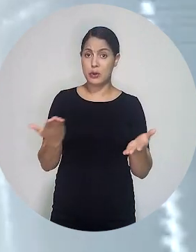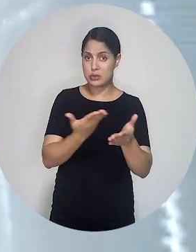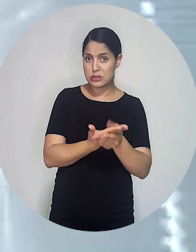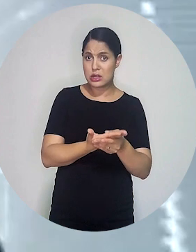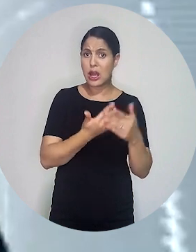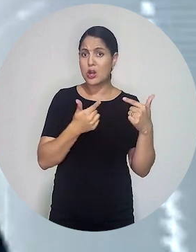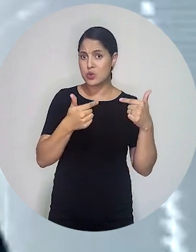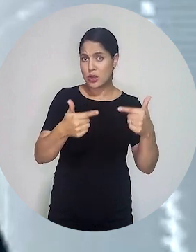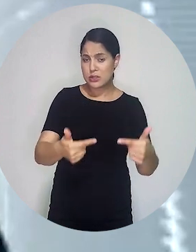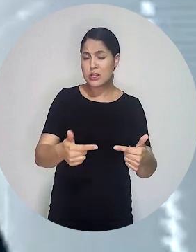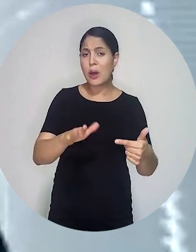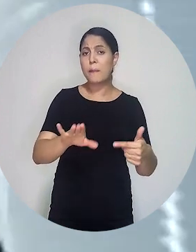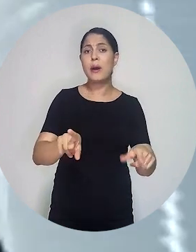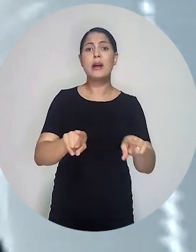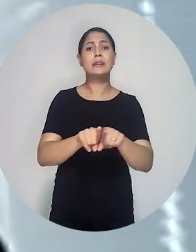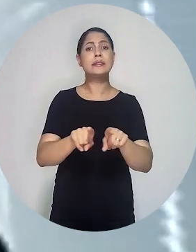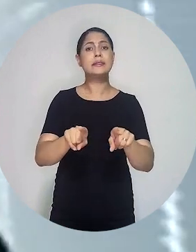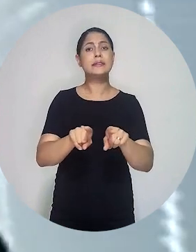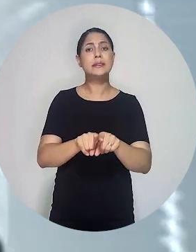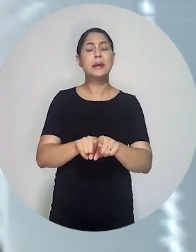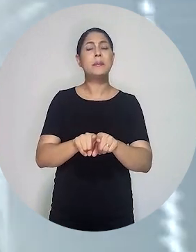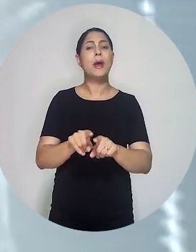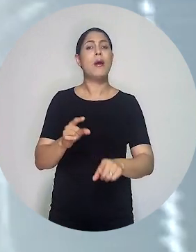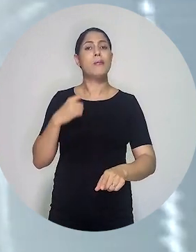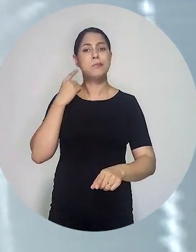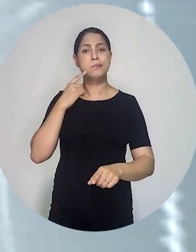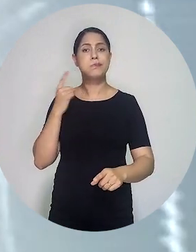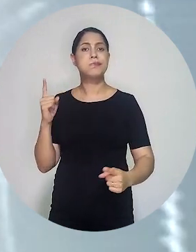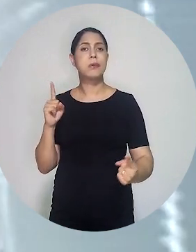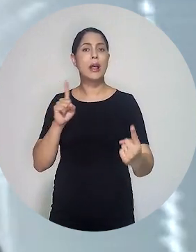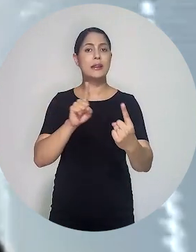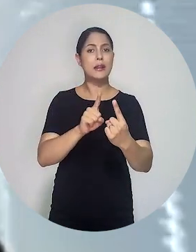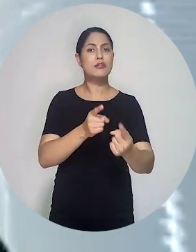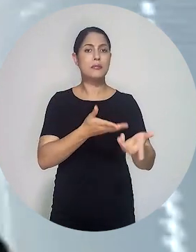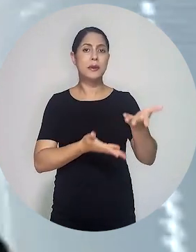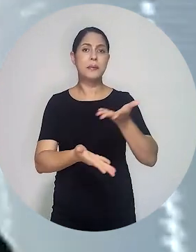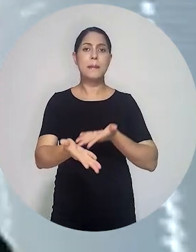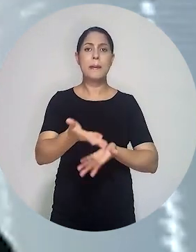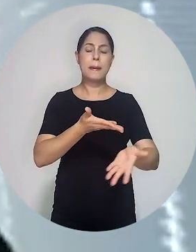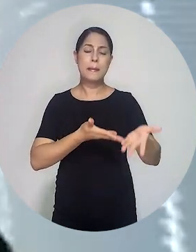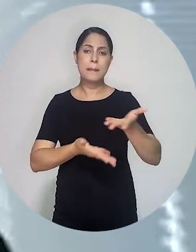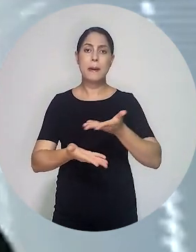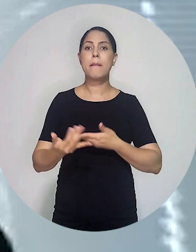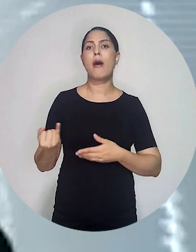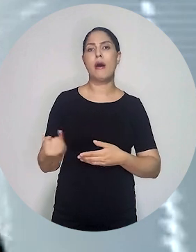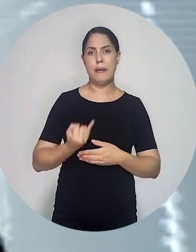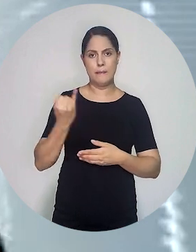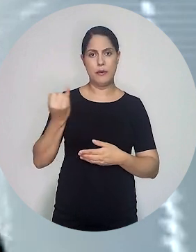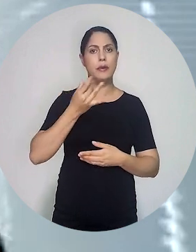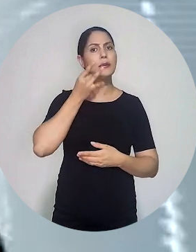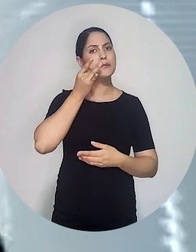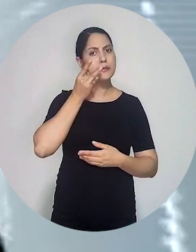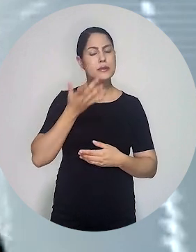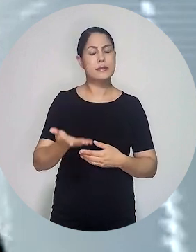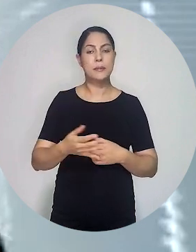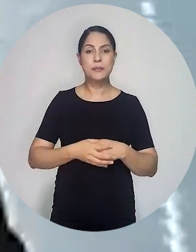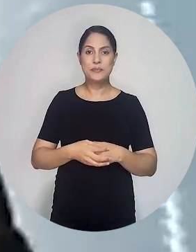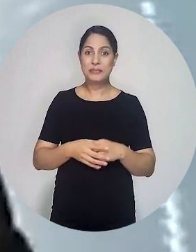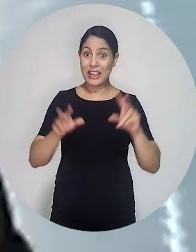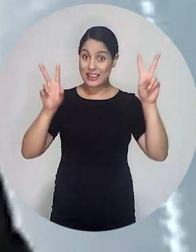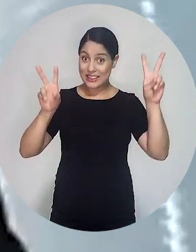para não apenas realização dos atos processuais, mas como também para receber os advogados. Foram